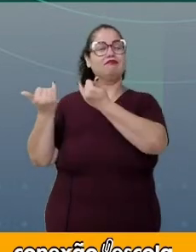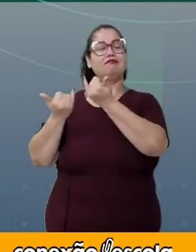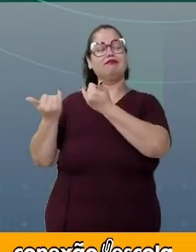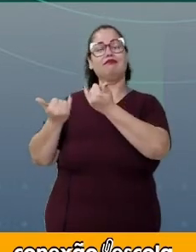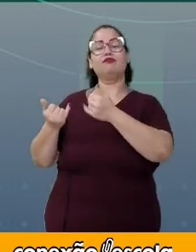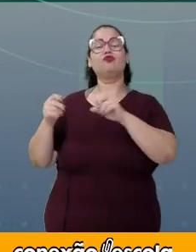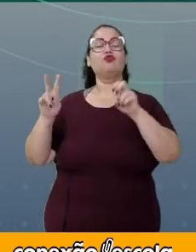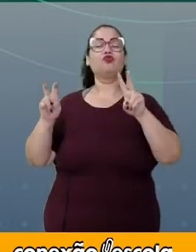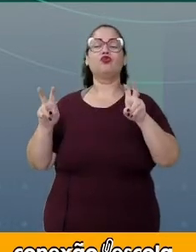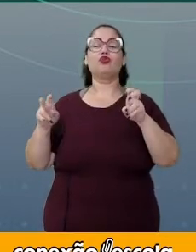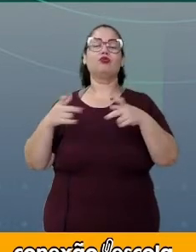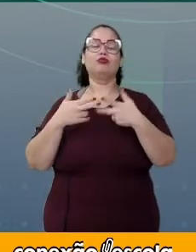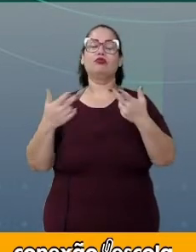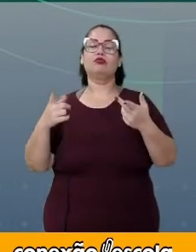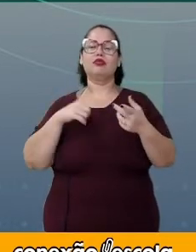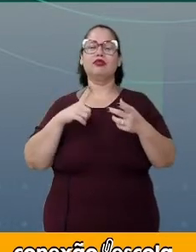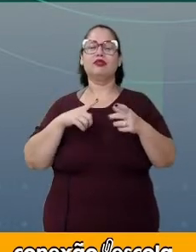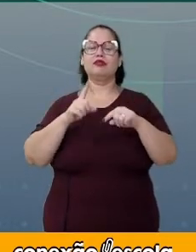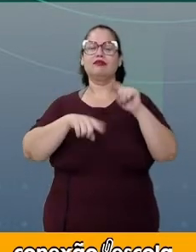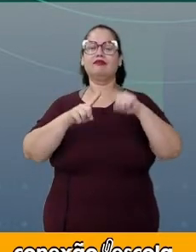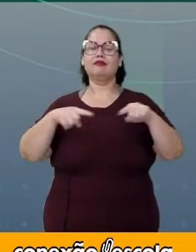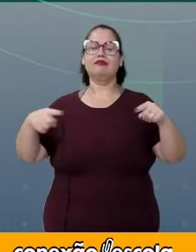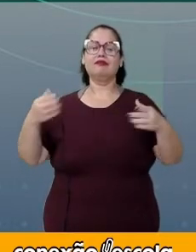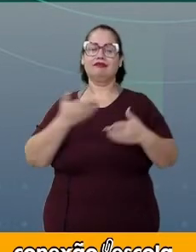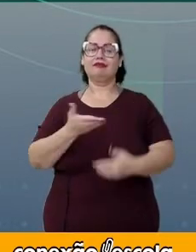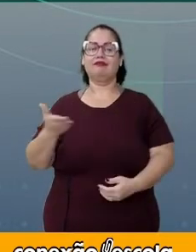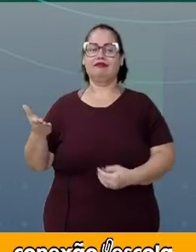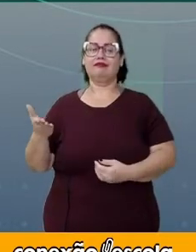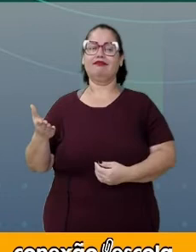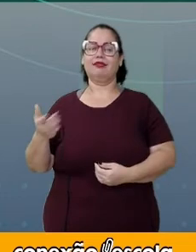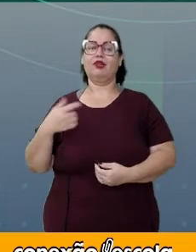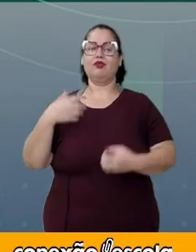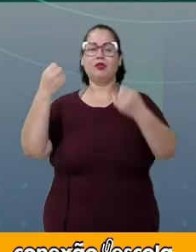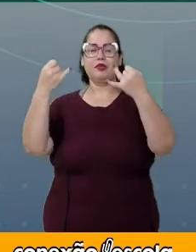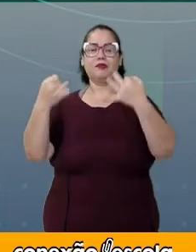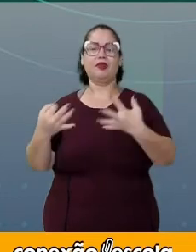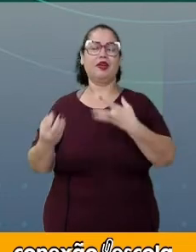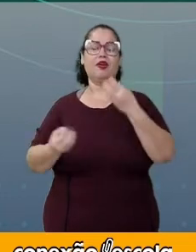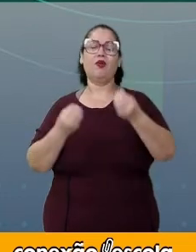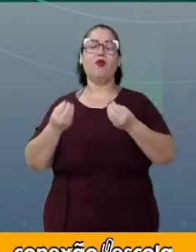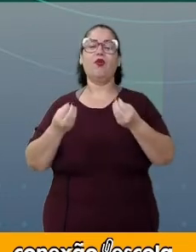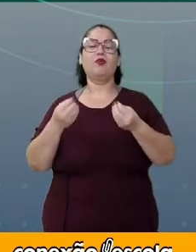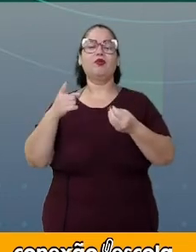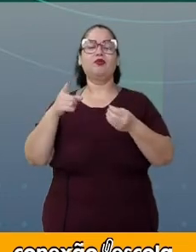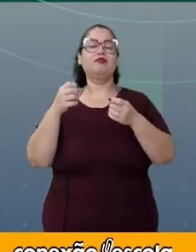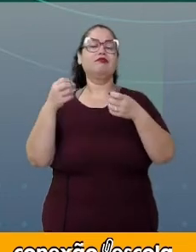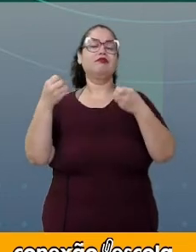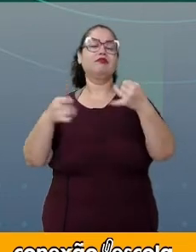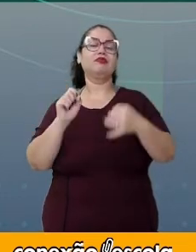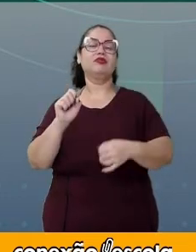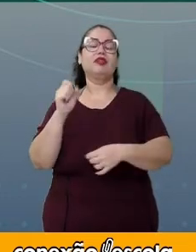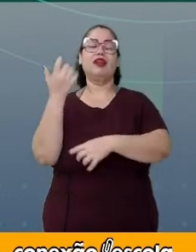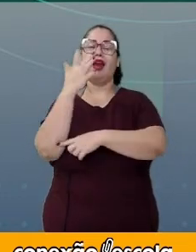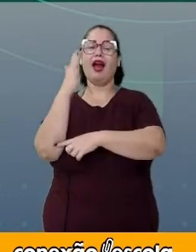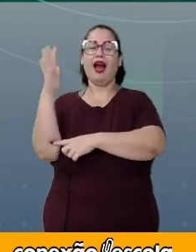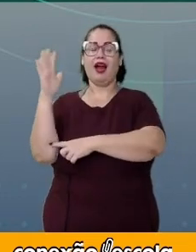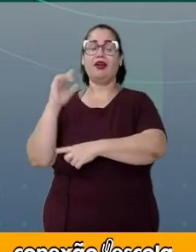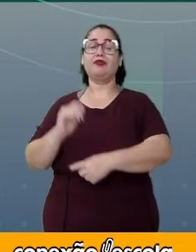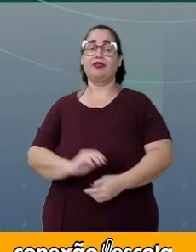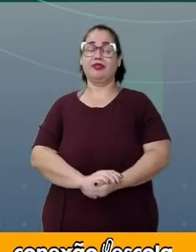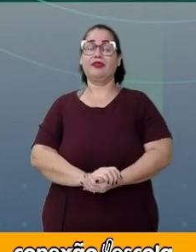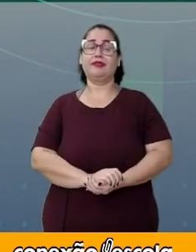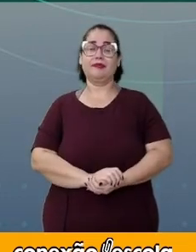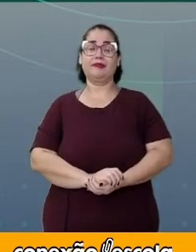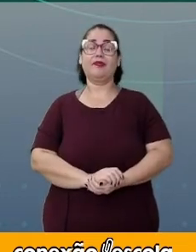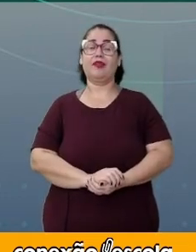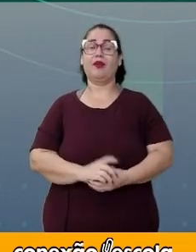sobre esse diagrama de árvore? Eu vou te explicar um pouquinho melhor do que se trata, tá bom? Para nos